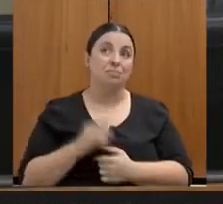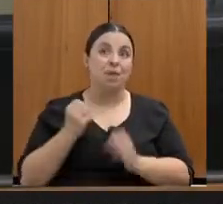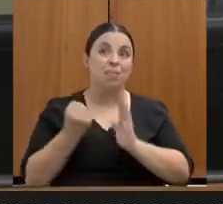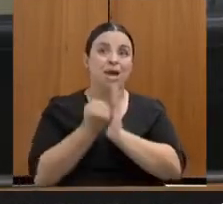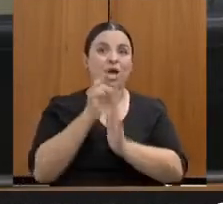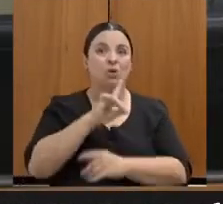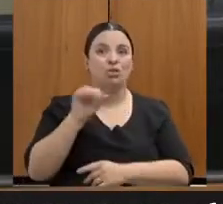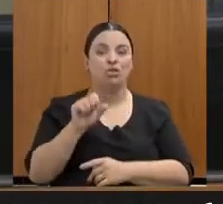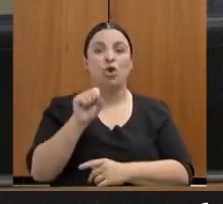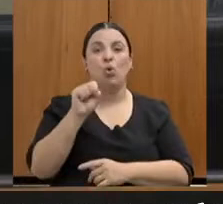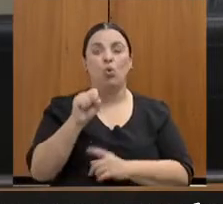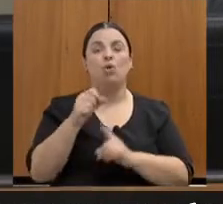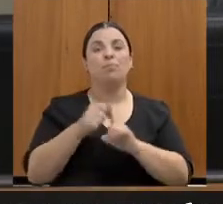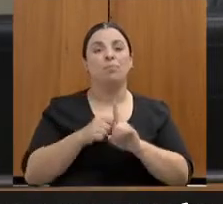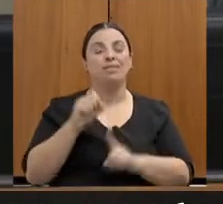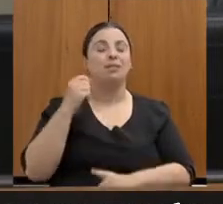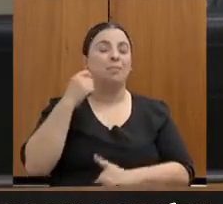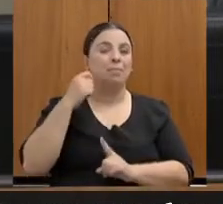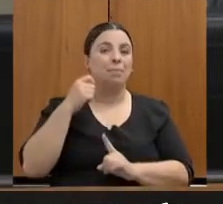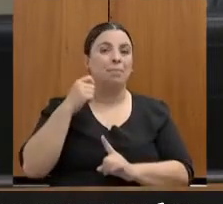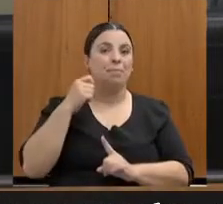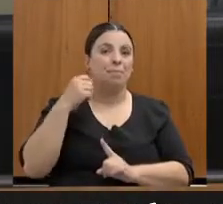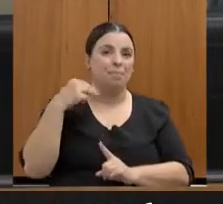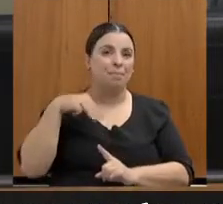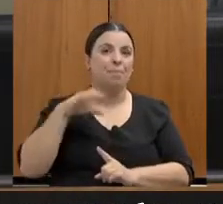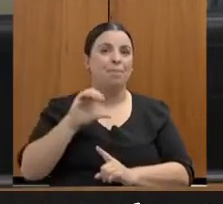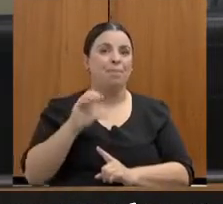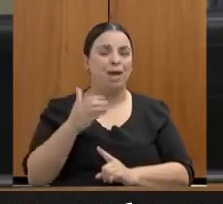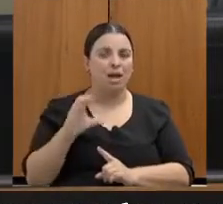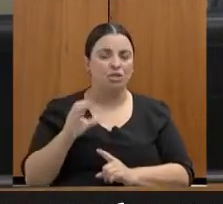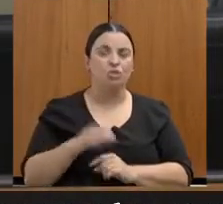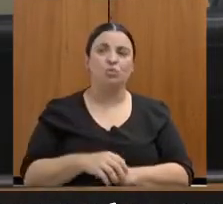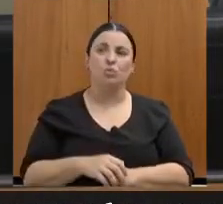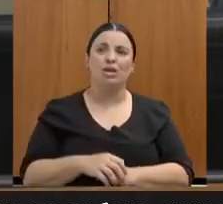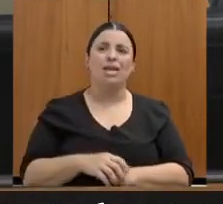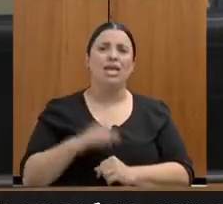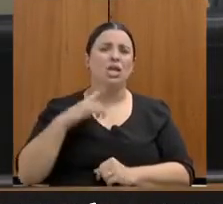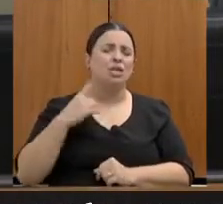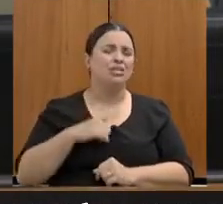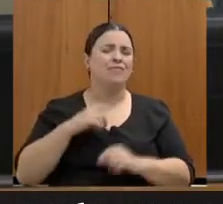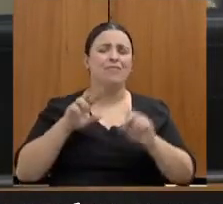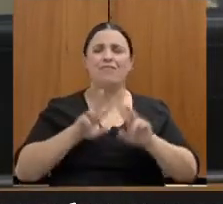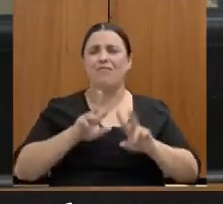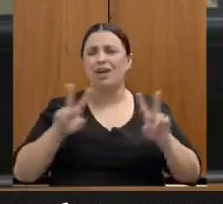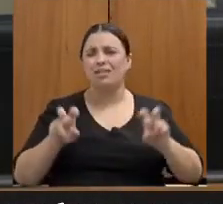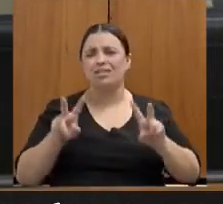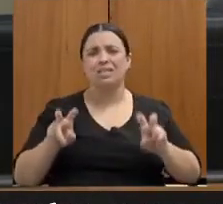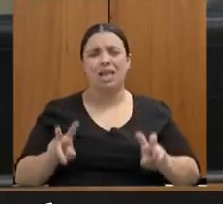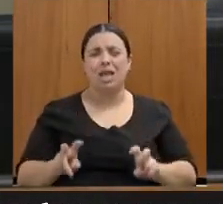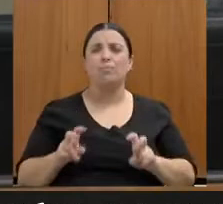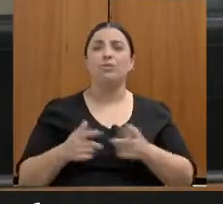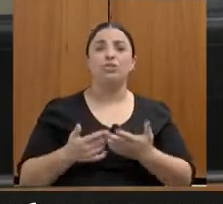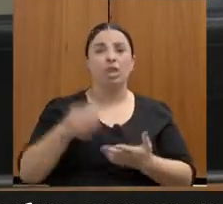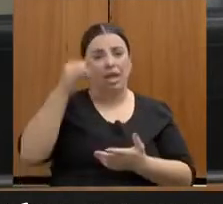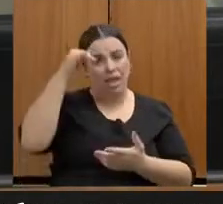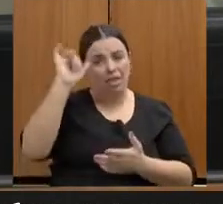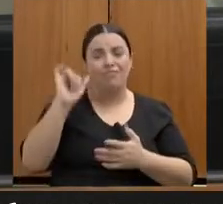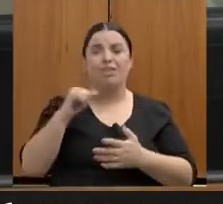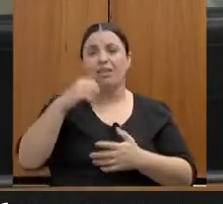nós trabalhamos muito a questão do enfrentamento às diversas violências, do acesso às mulheres aos serviços,